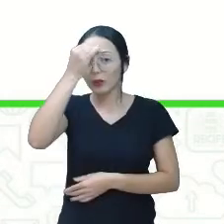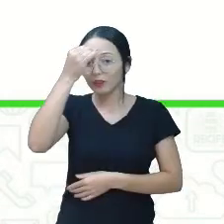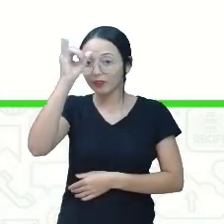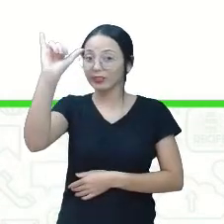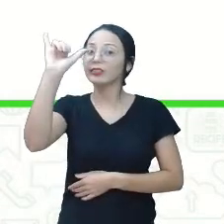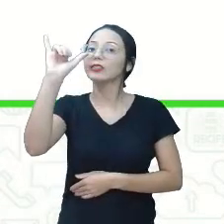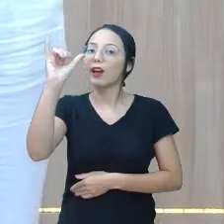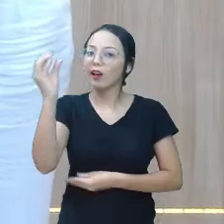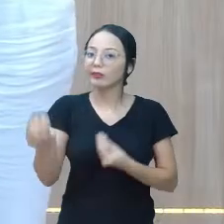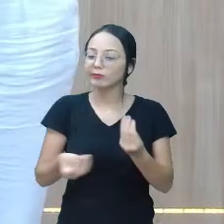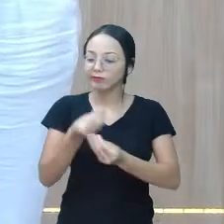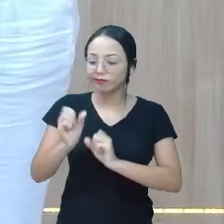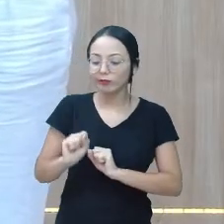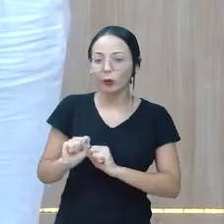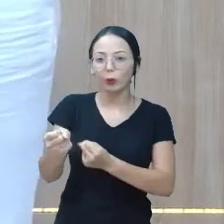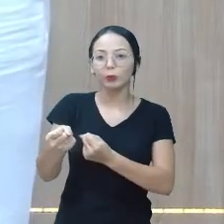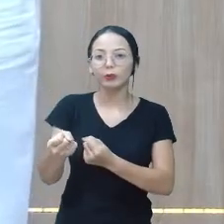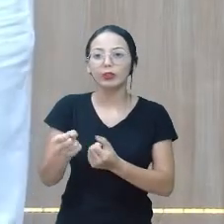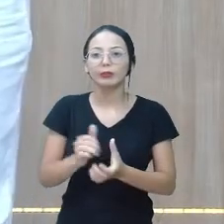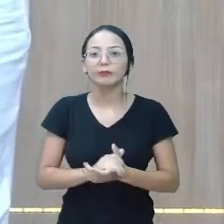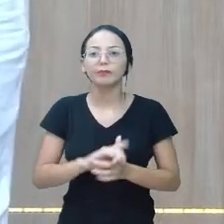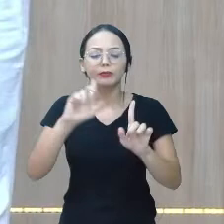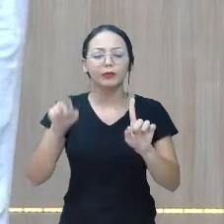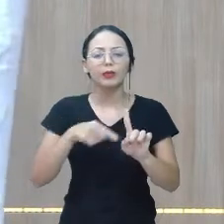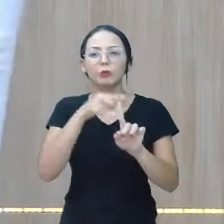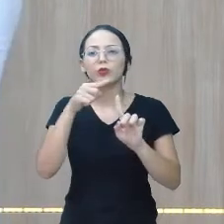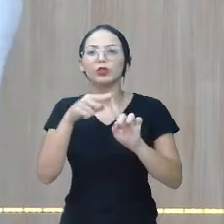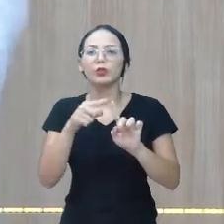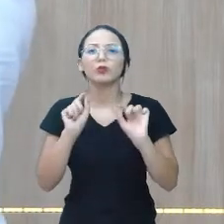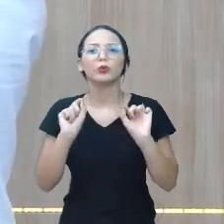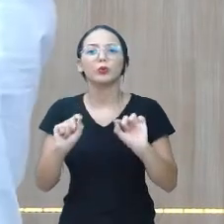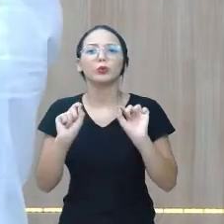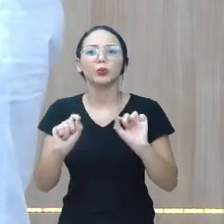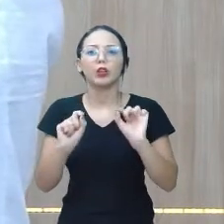prevení-lo. E o nosso objetivo?